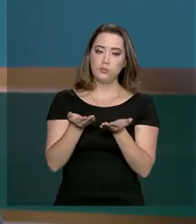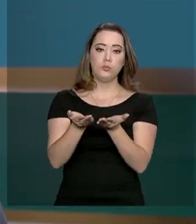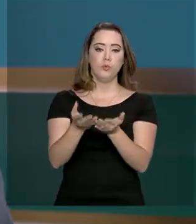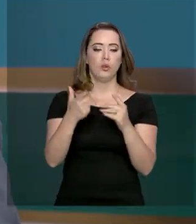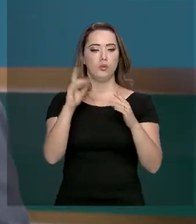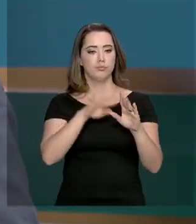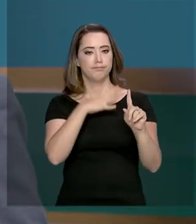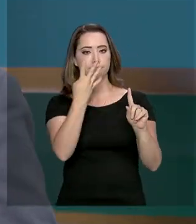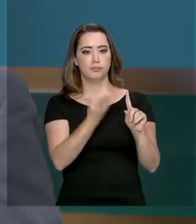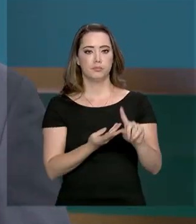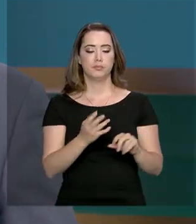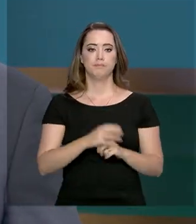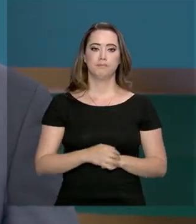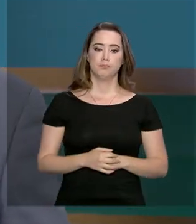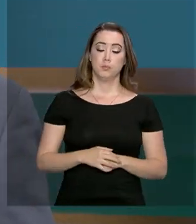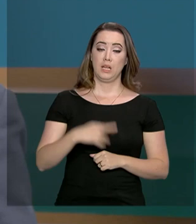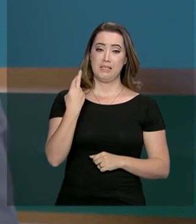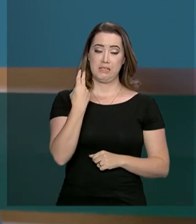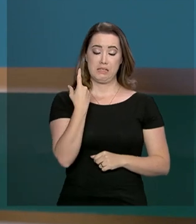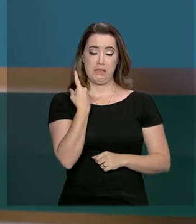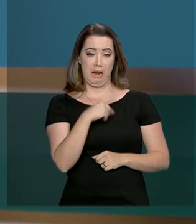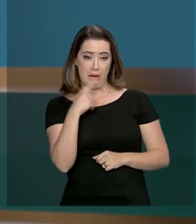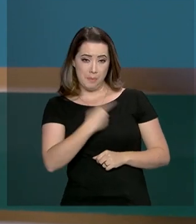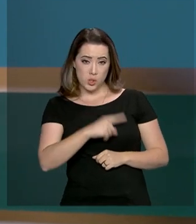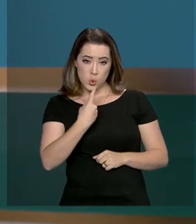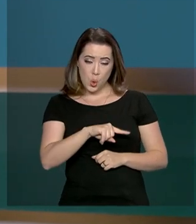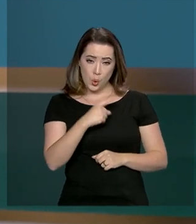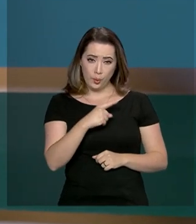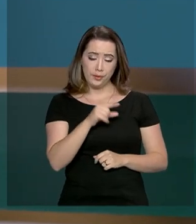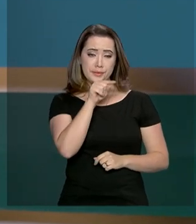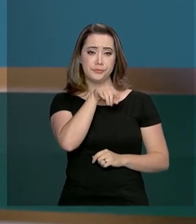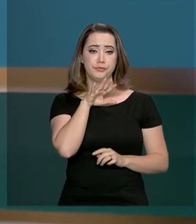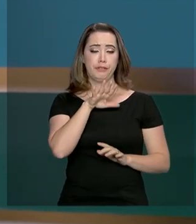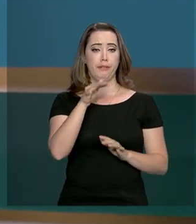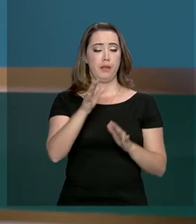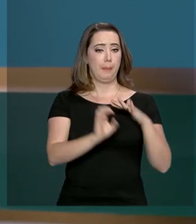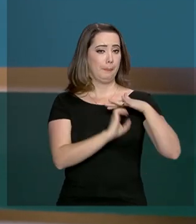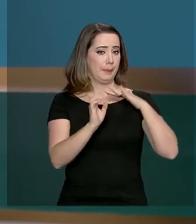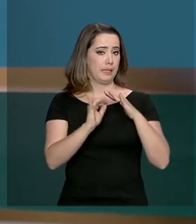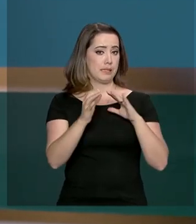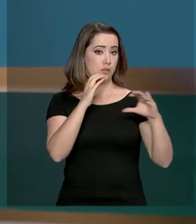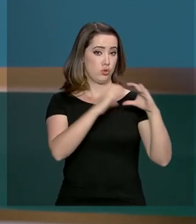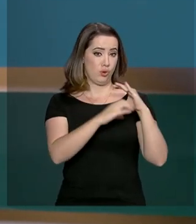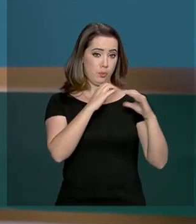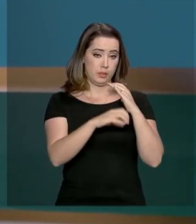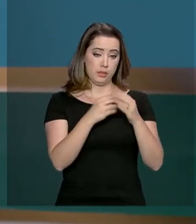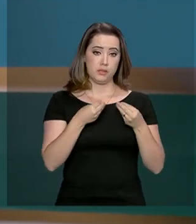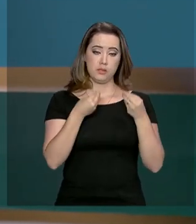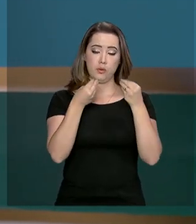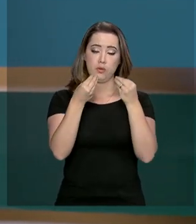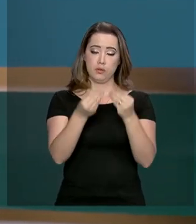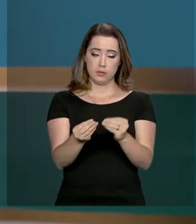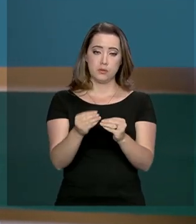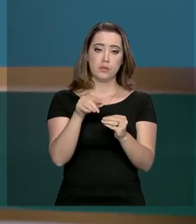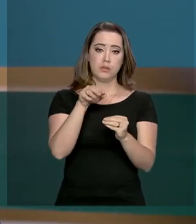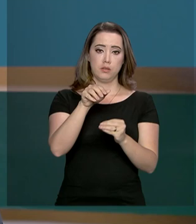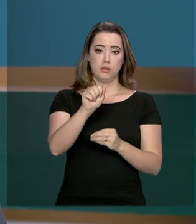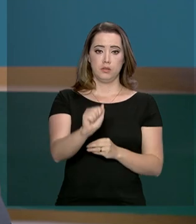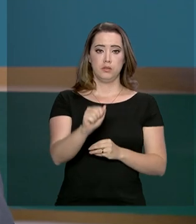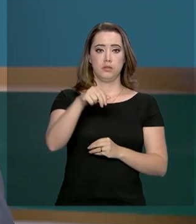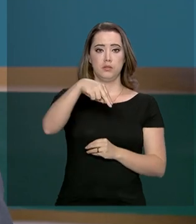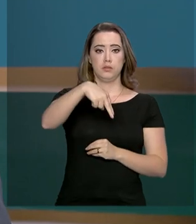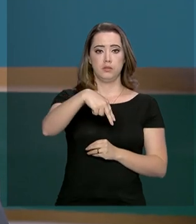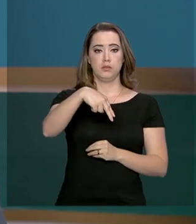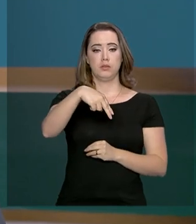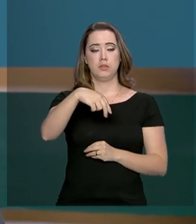As reclamações contra operadoras de telecomunicações encaminhadas à Agência Nacional de Telecomunicações caíram